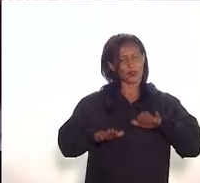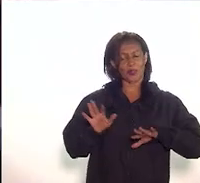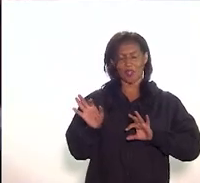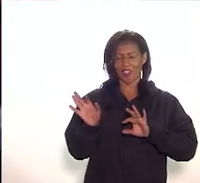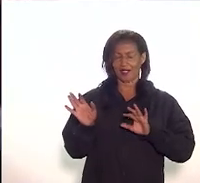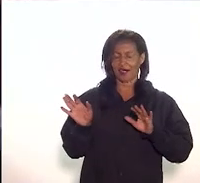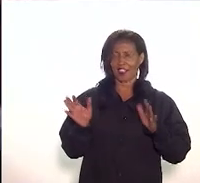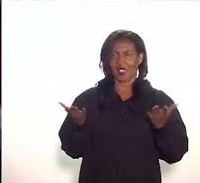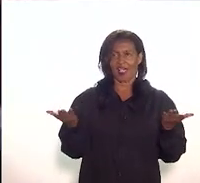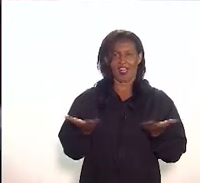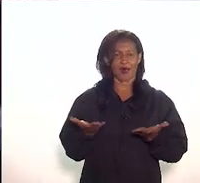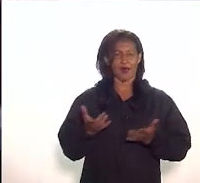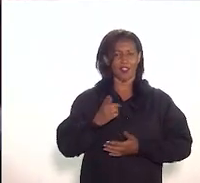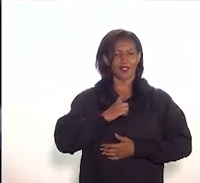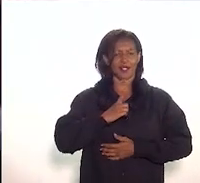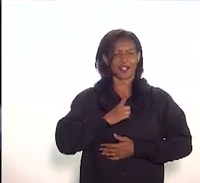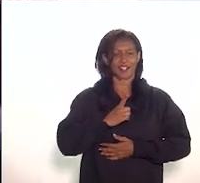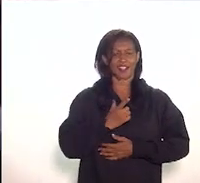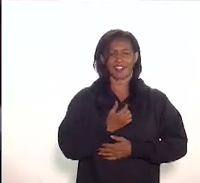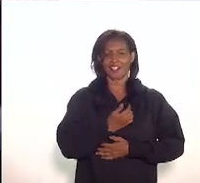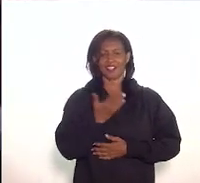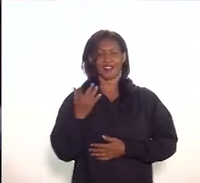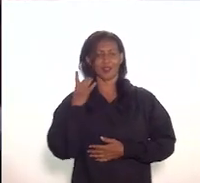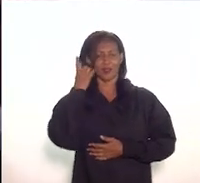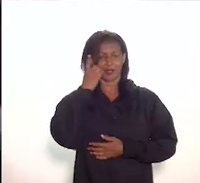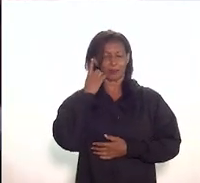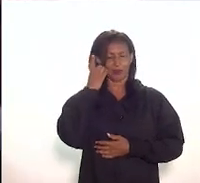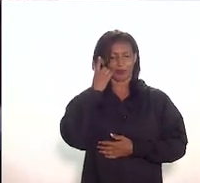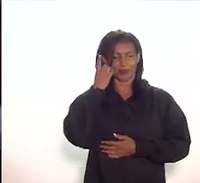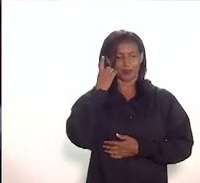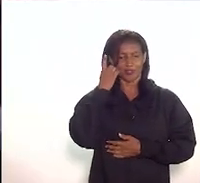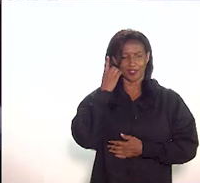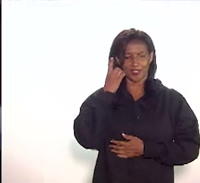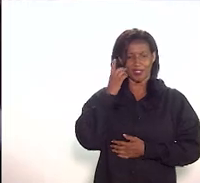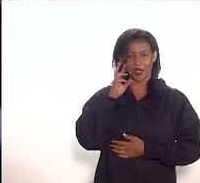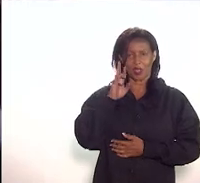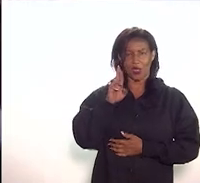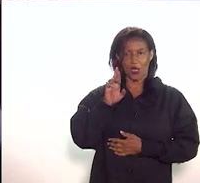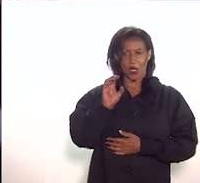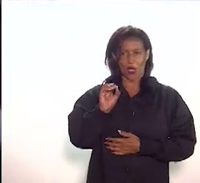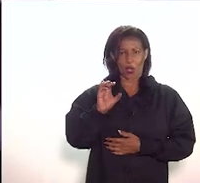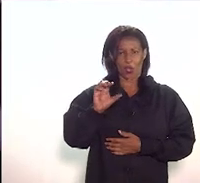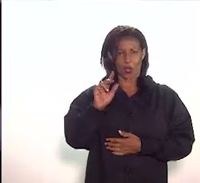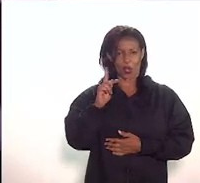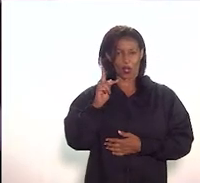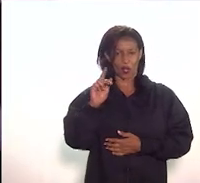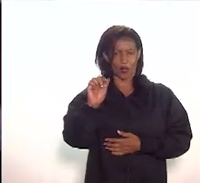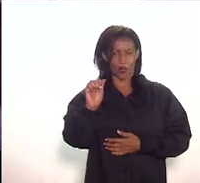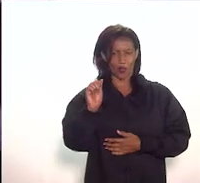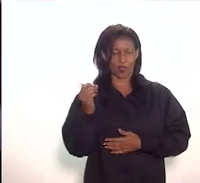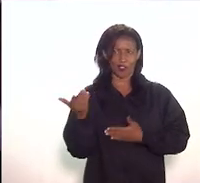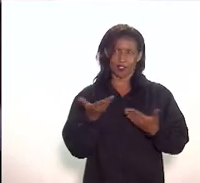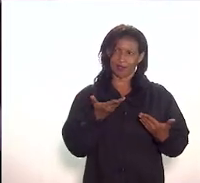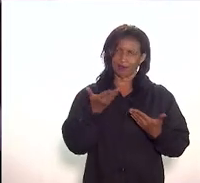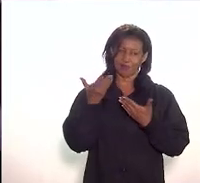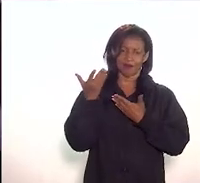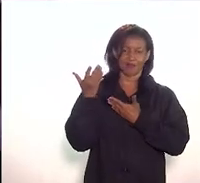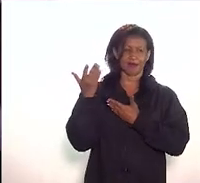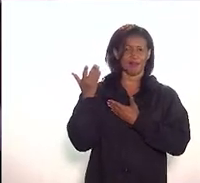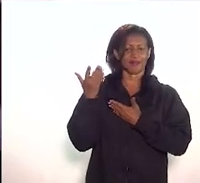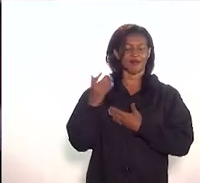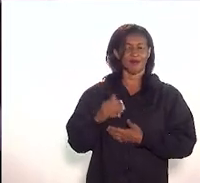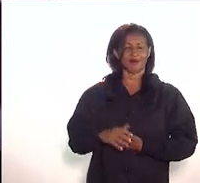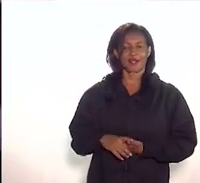tanto o deputado Luiz Paulo Corrêa da Rocha, que é o autor do projeto, eu vou passar a palavra para ele, até para